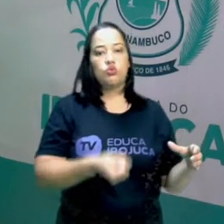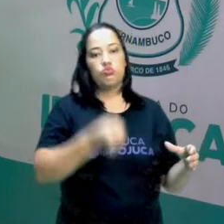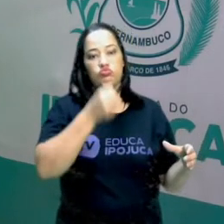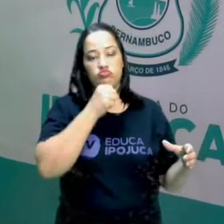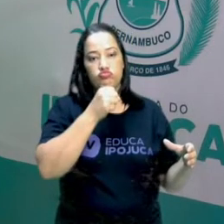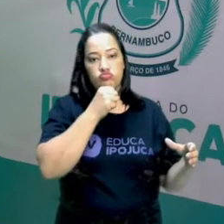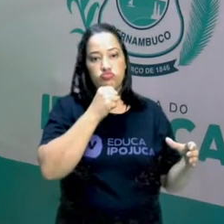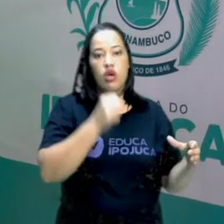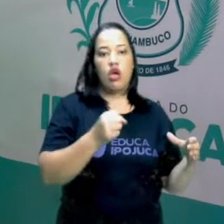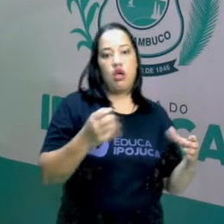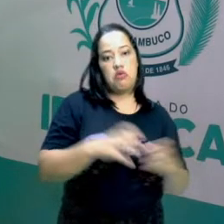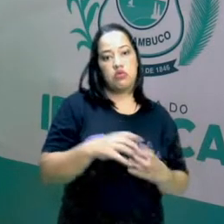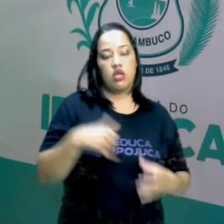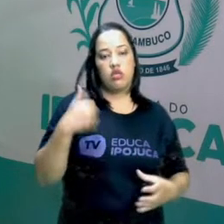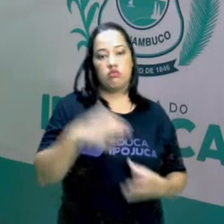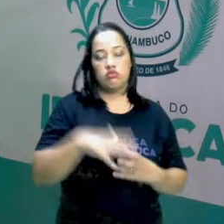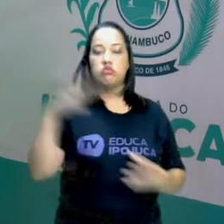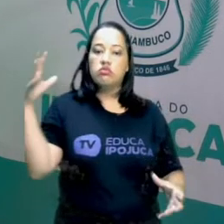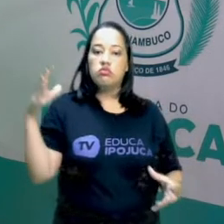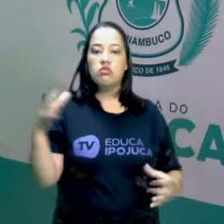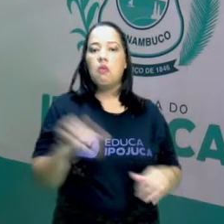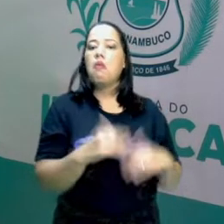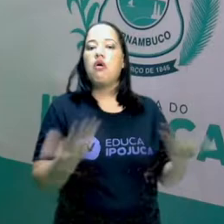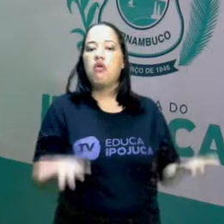o público em geral? Todas as pessoas.